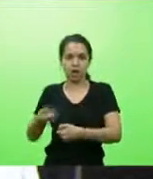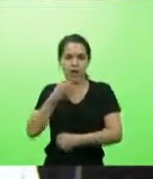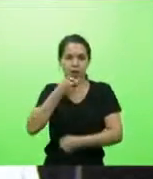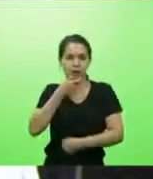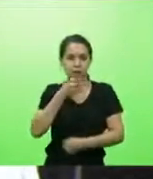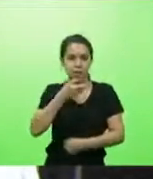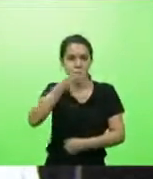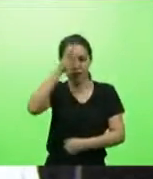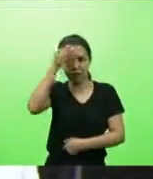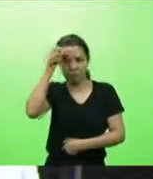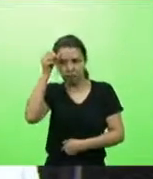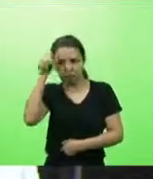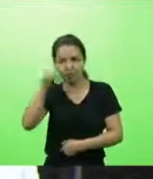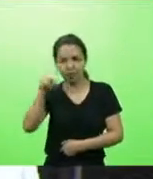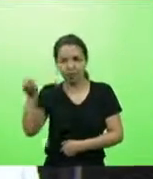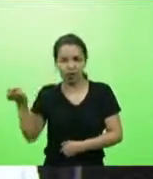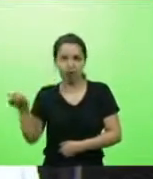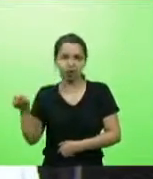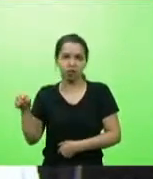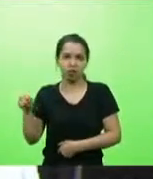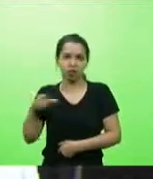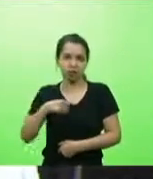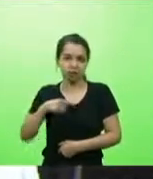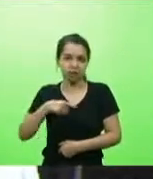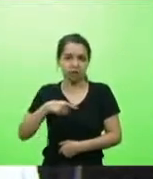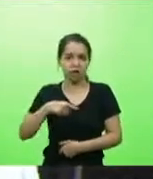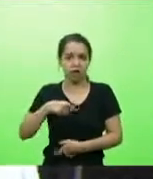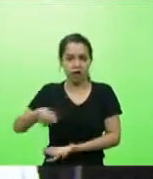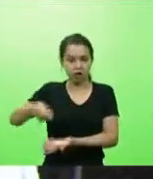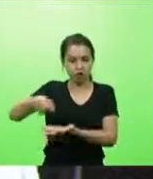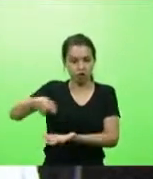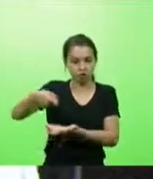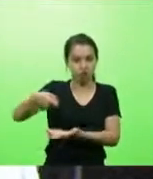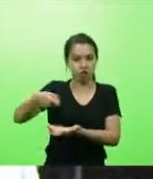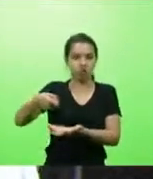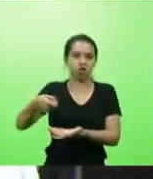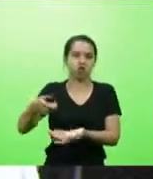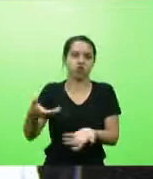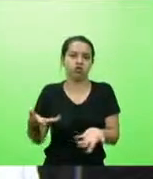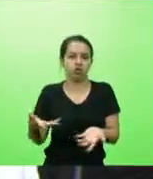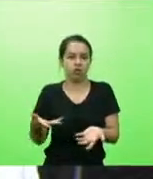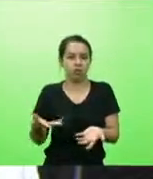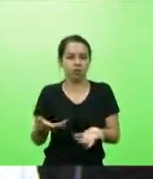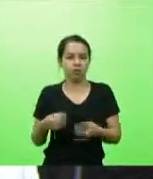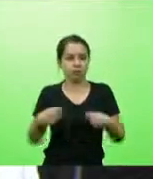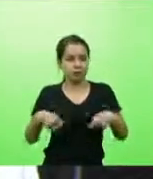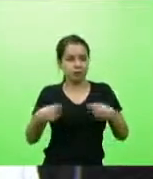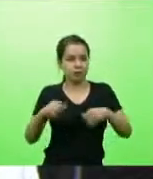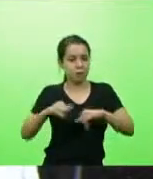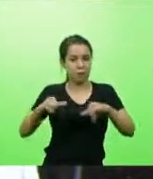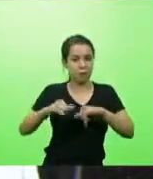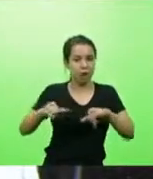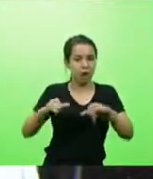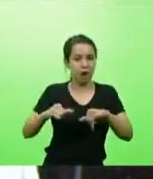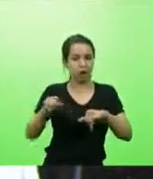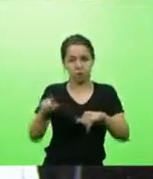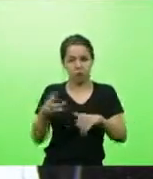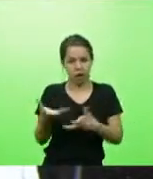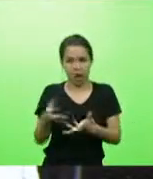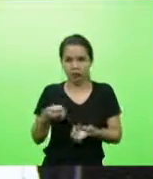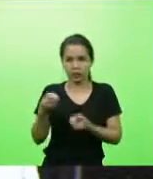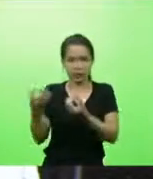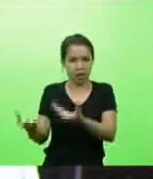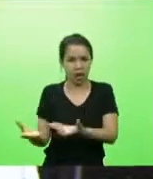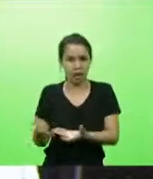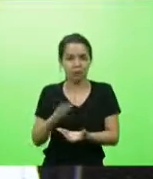prefeito, não tem o kit, está aqui, é propagandear o kit, é desmistificar, seja o kit que você quer dar lá, mas vai